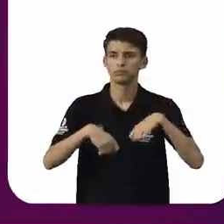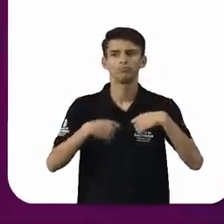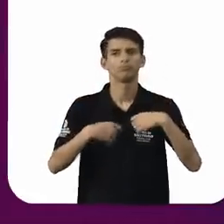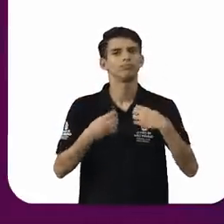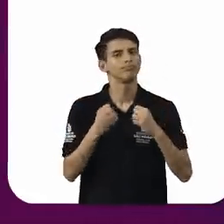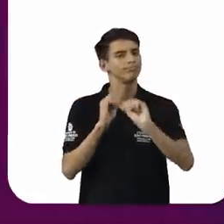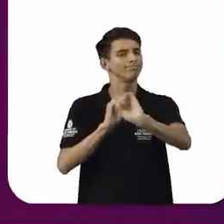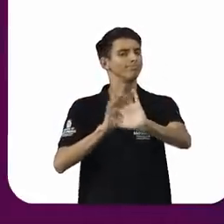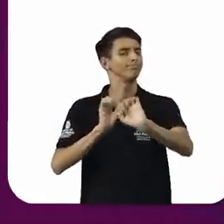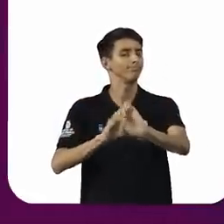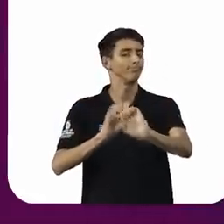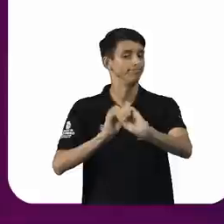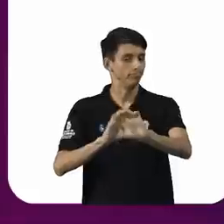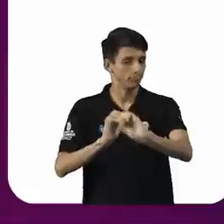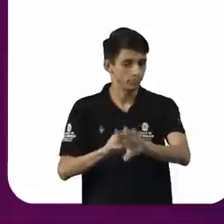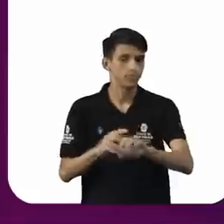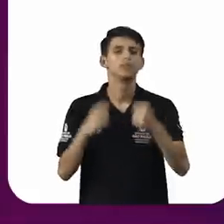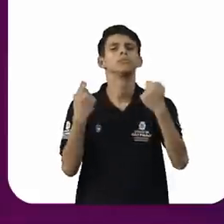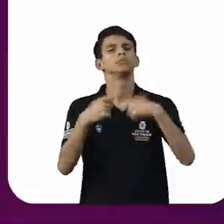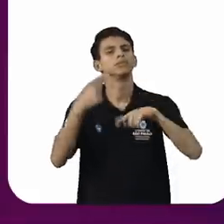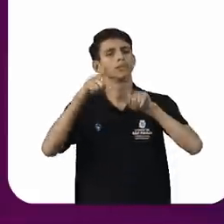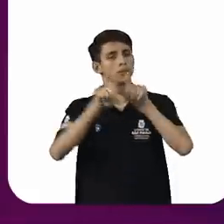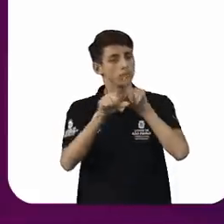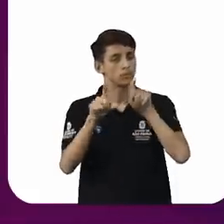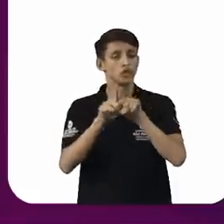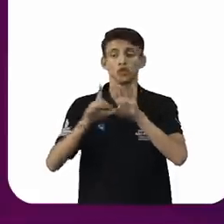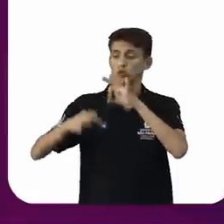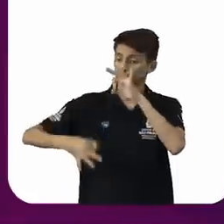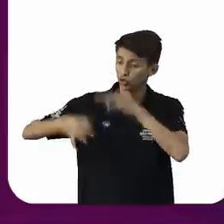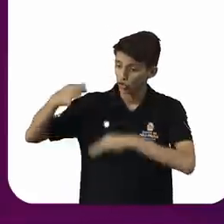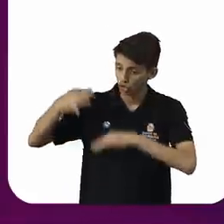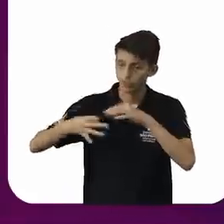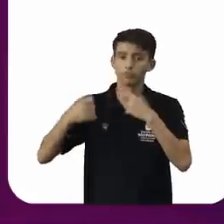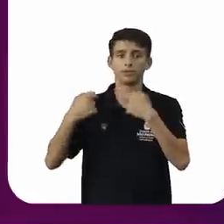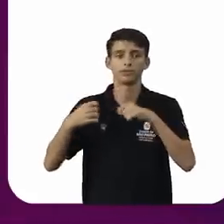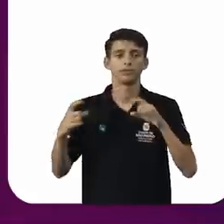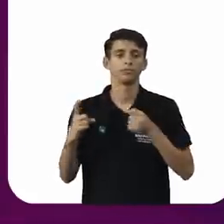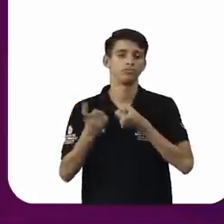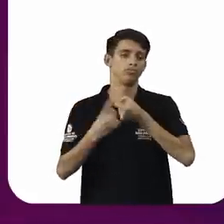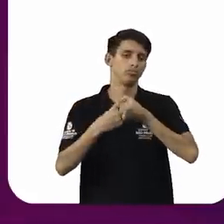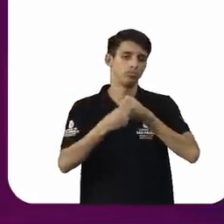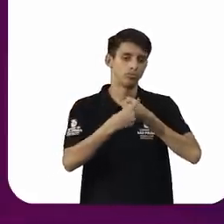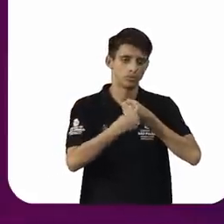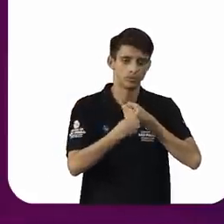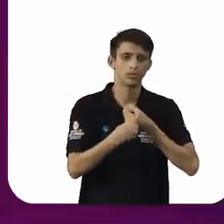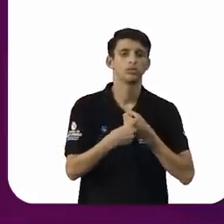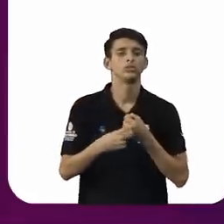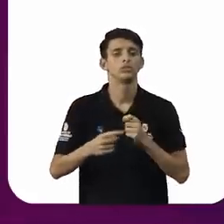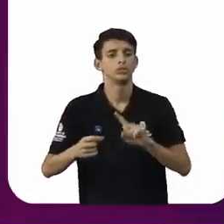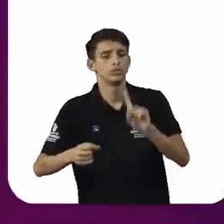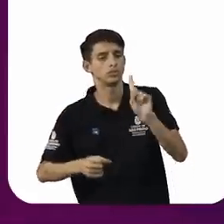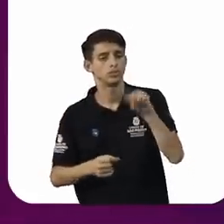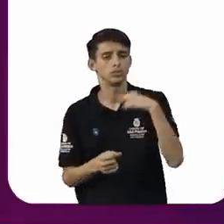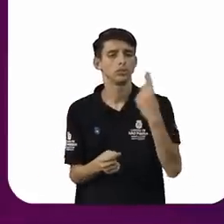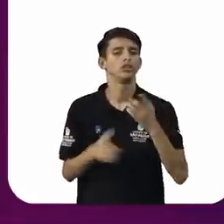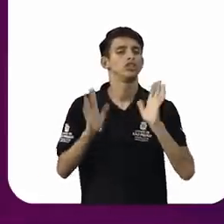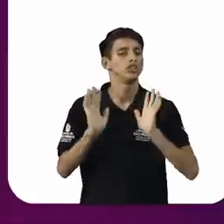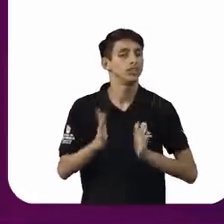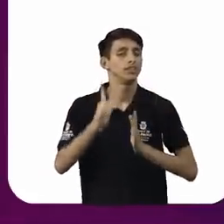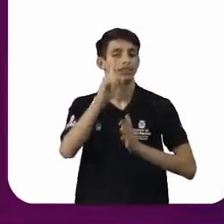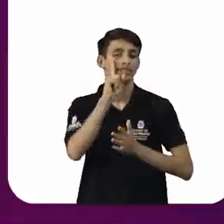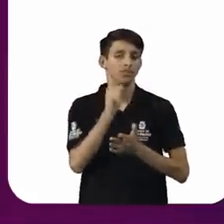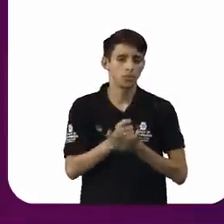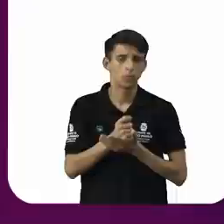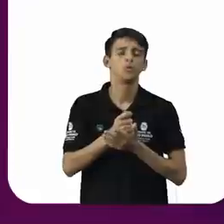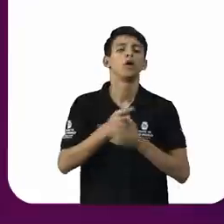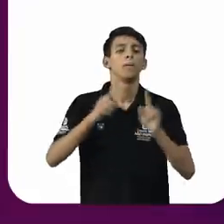da educação, nós precisamos da dimensão jurídica, nós temos feito isso, doutor Ed, a gente está decidido várias vezes já a